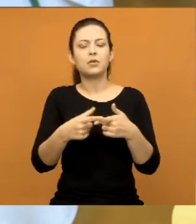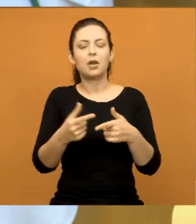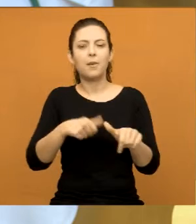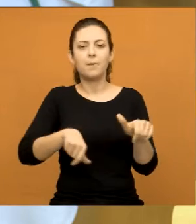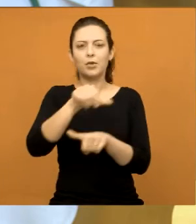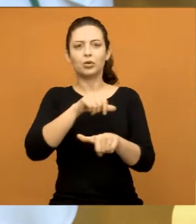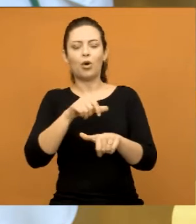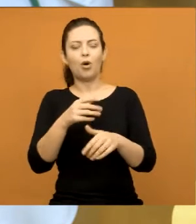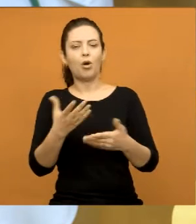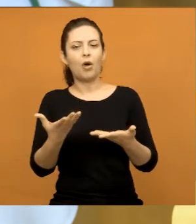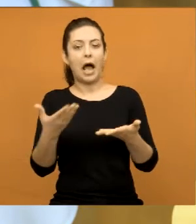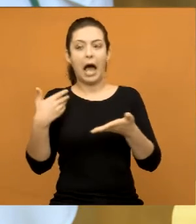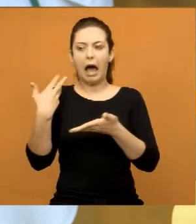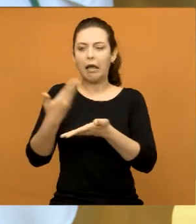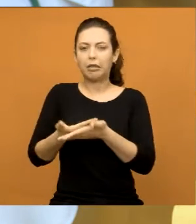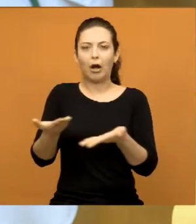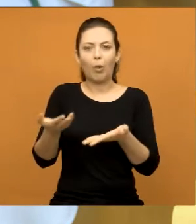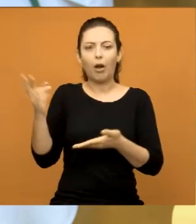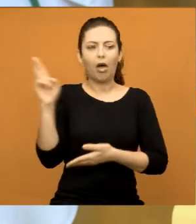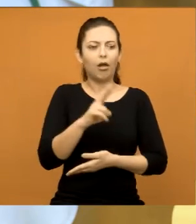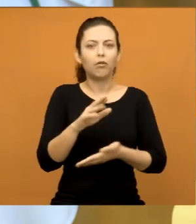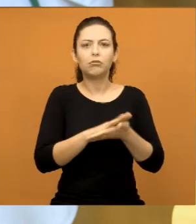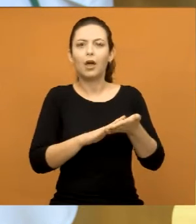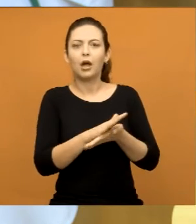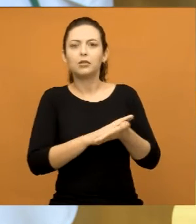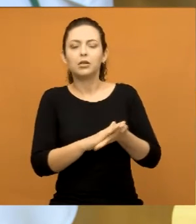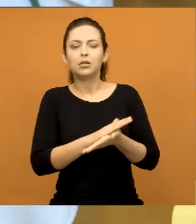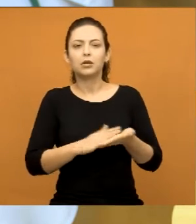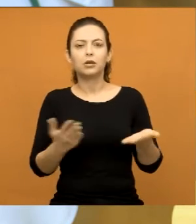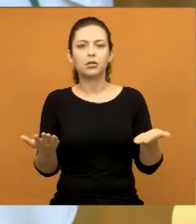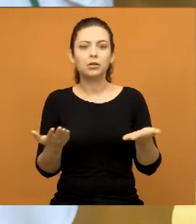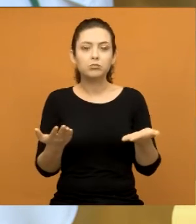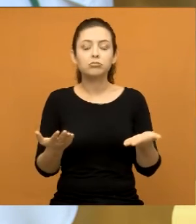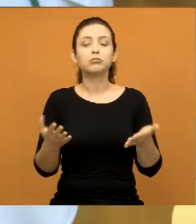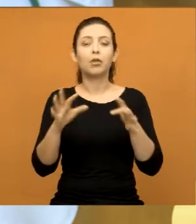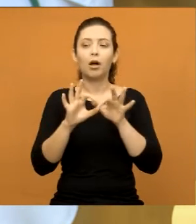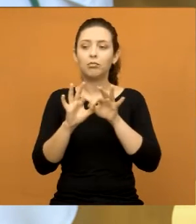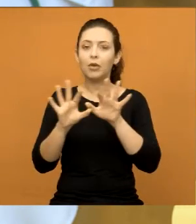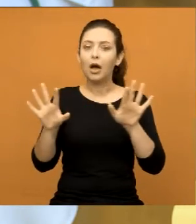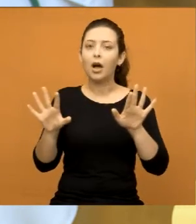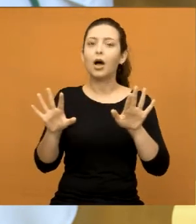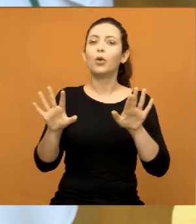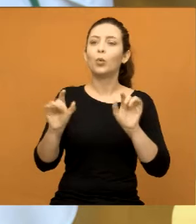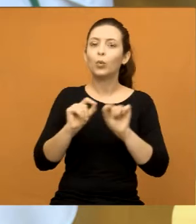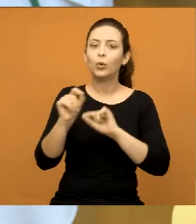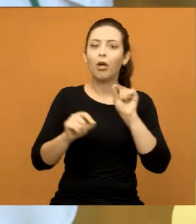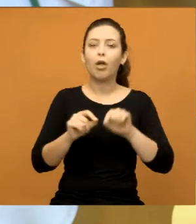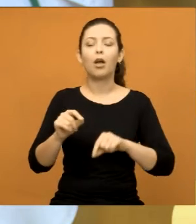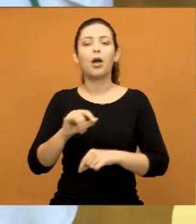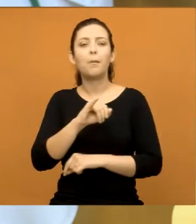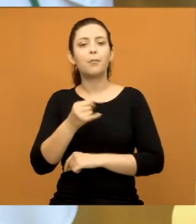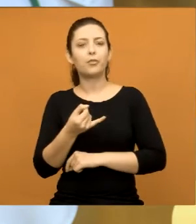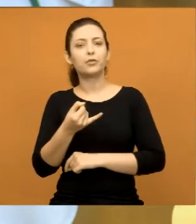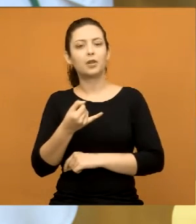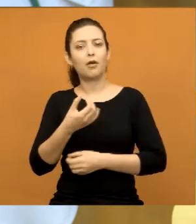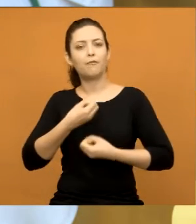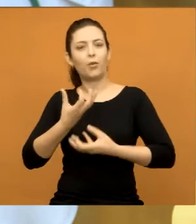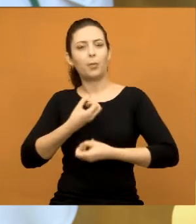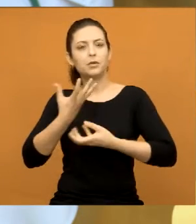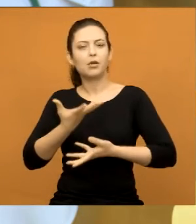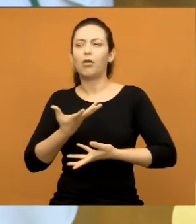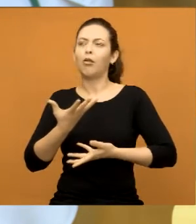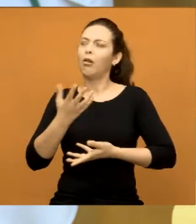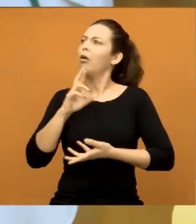moradores, e até hoje nenhuma resposta foi dada. Então, nós tomamos a liberdade de usar um instrumento, que é o pedido de informação.